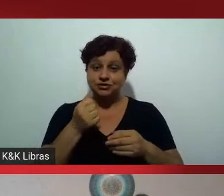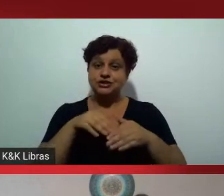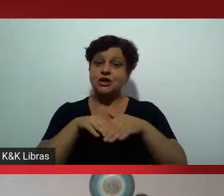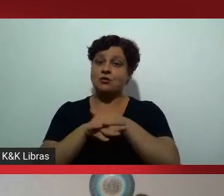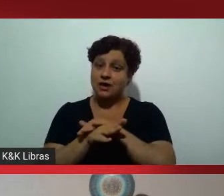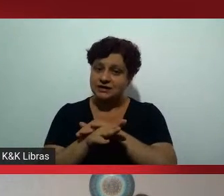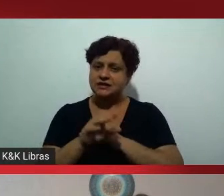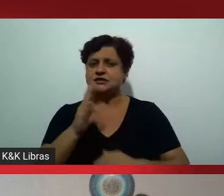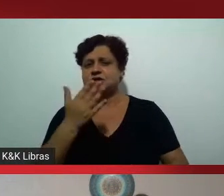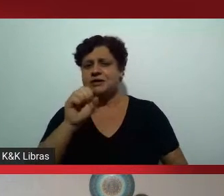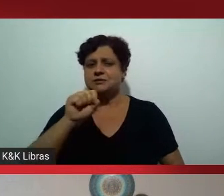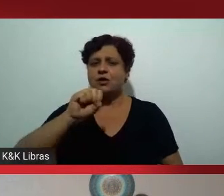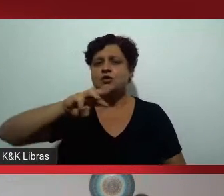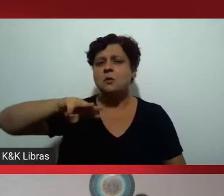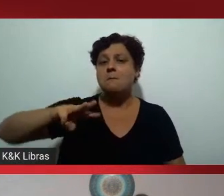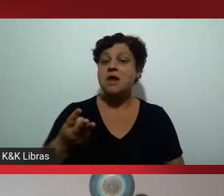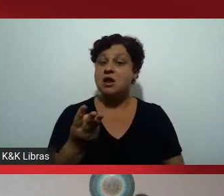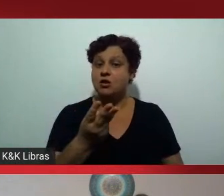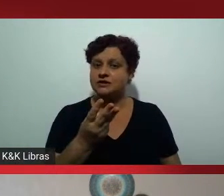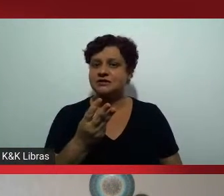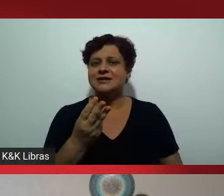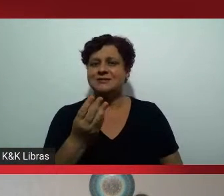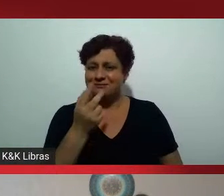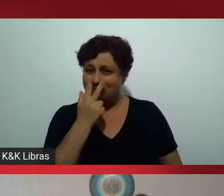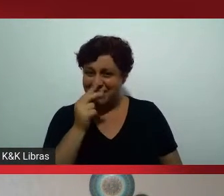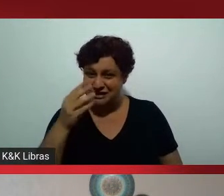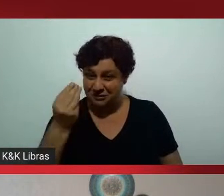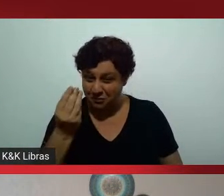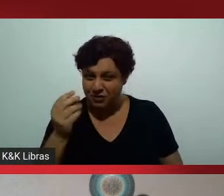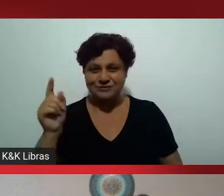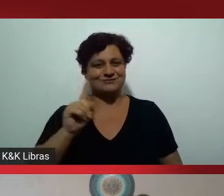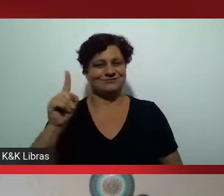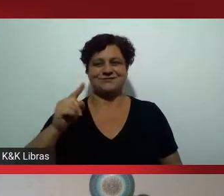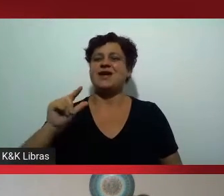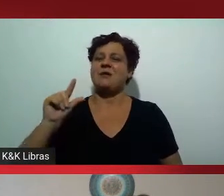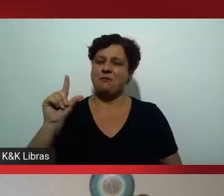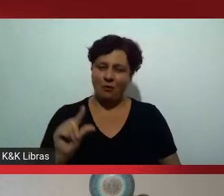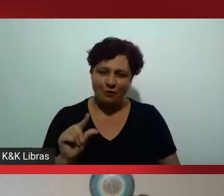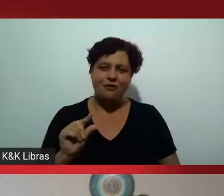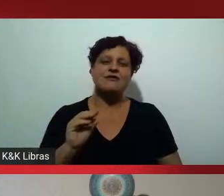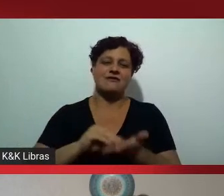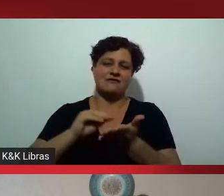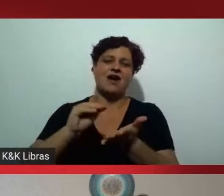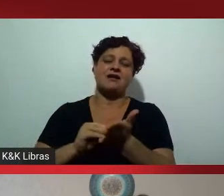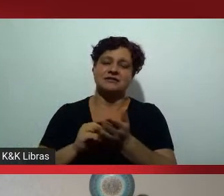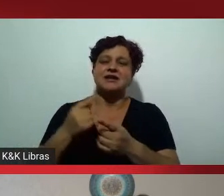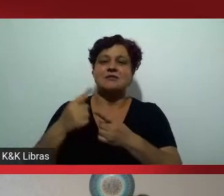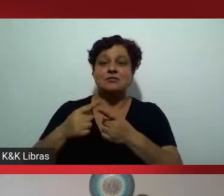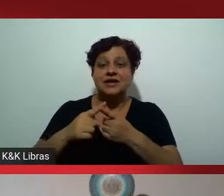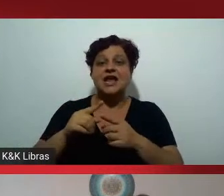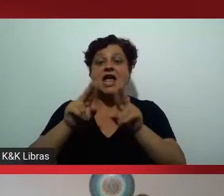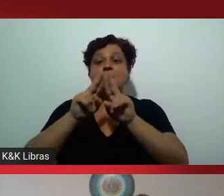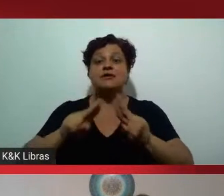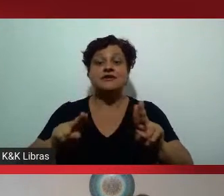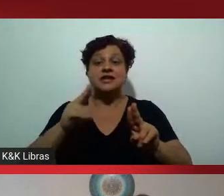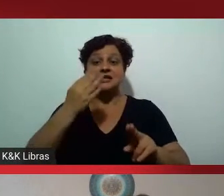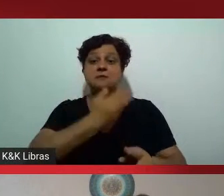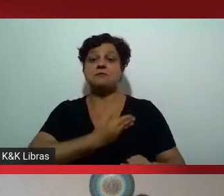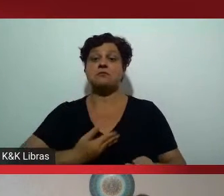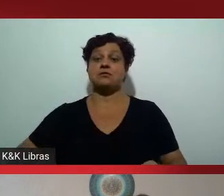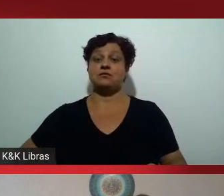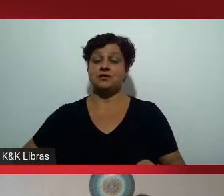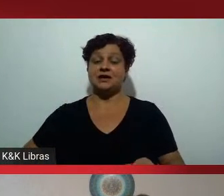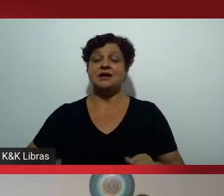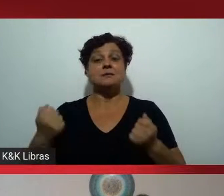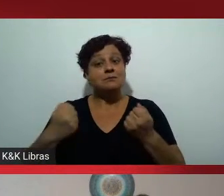8 milhões, isso é muito pouco quando pensamos que a universidade pública tem que ser uma universidade pública inclusiva,